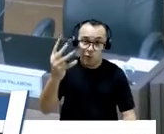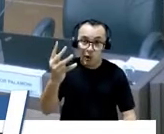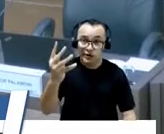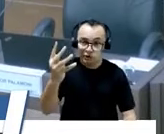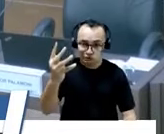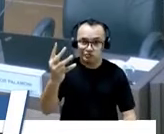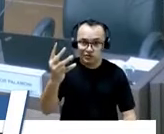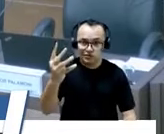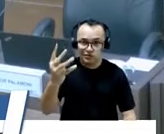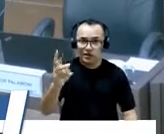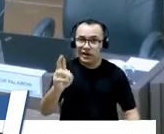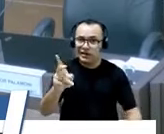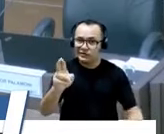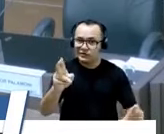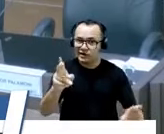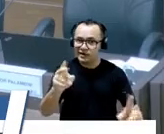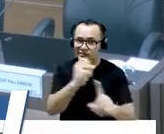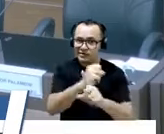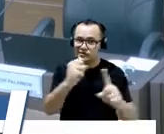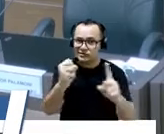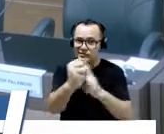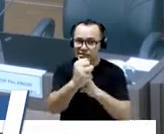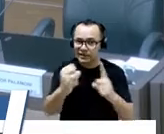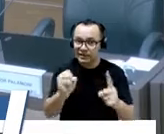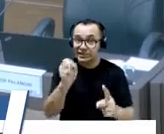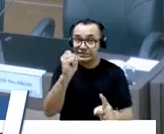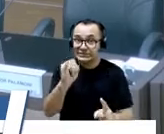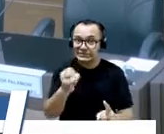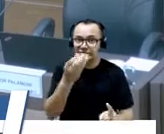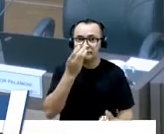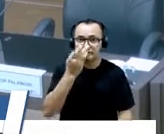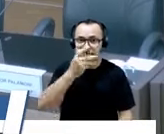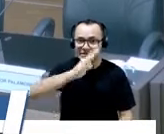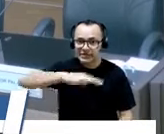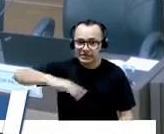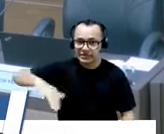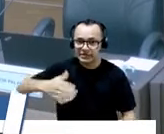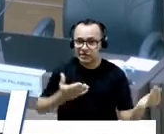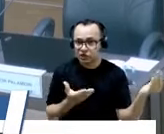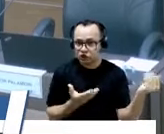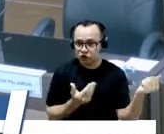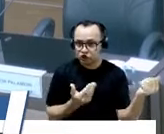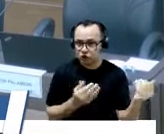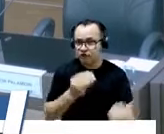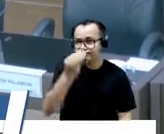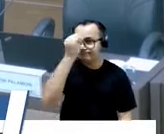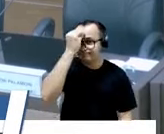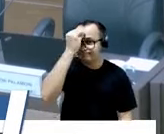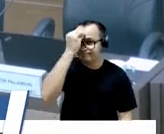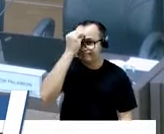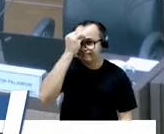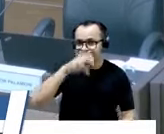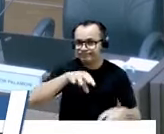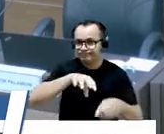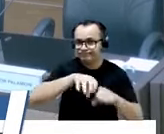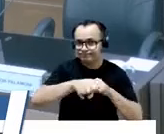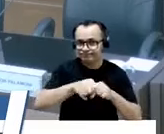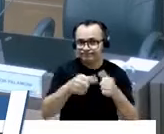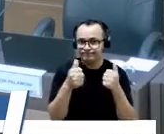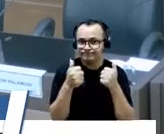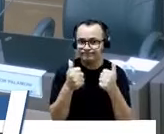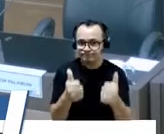sociedade, se nós tivermos crianças e jovens bem instruídos, bem informados, com certeza vamos gerar